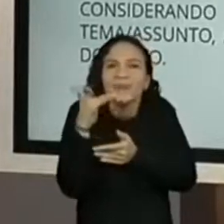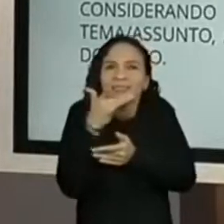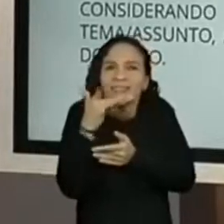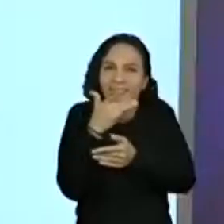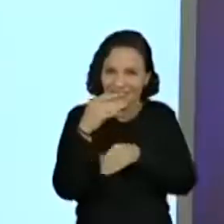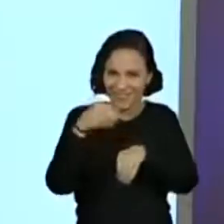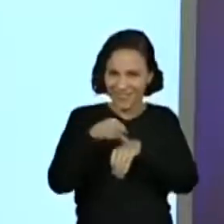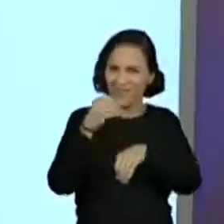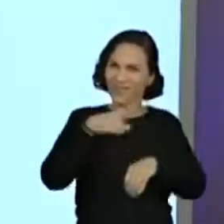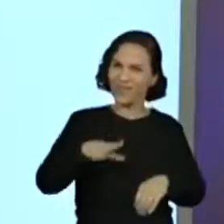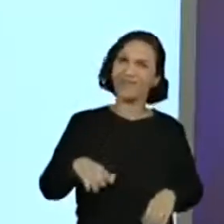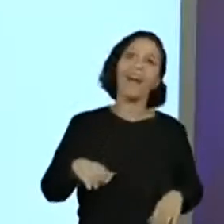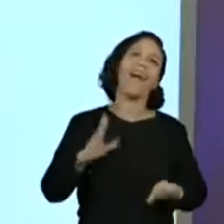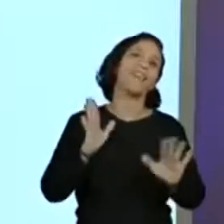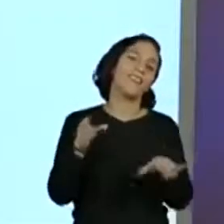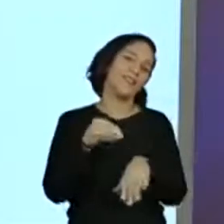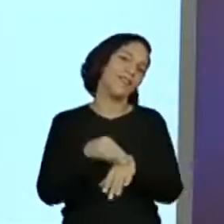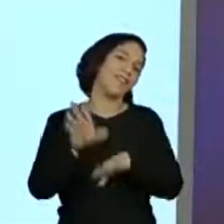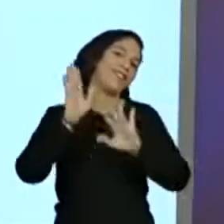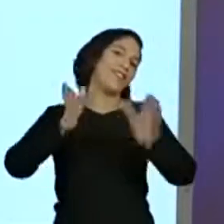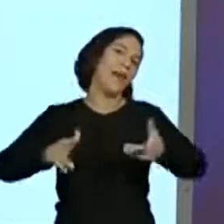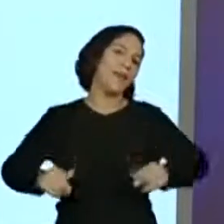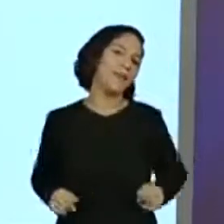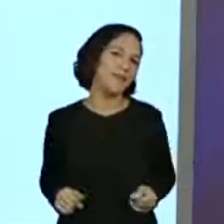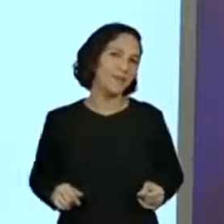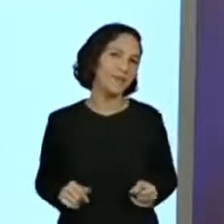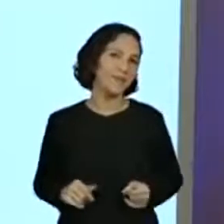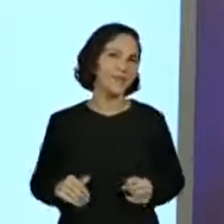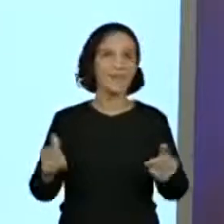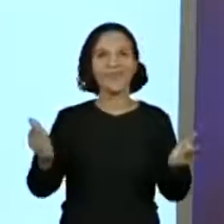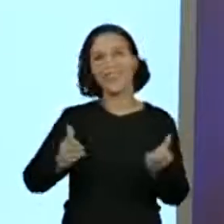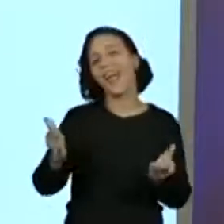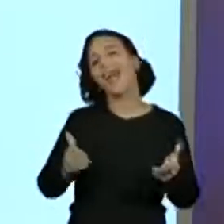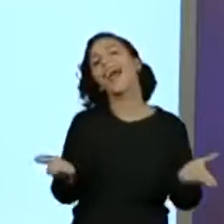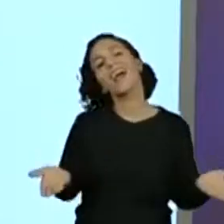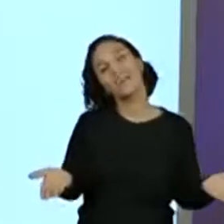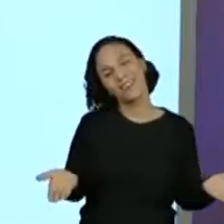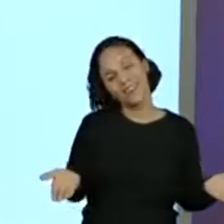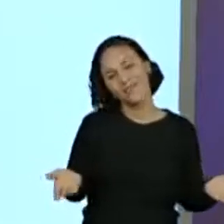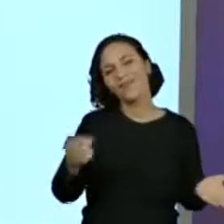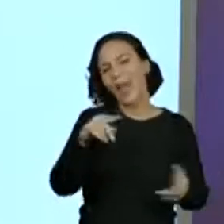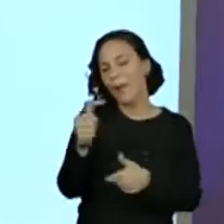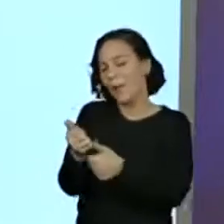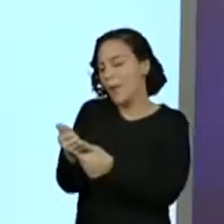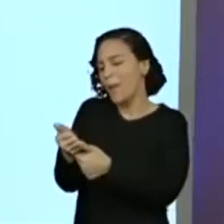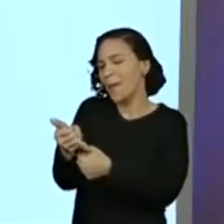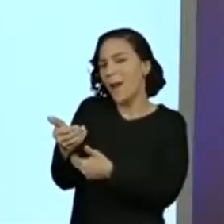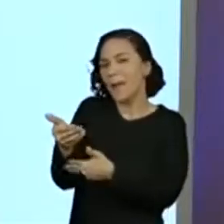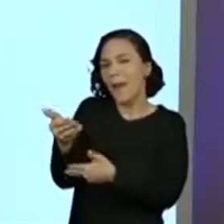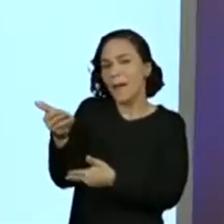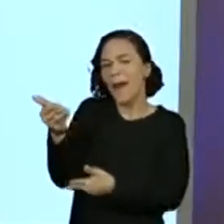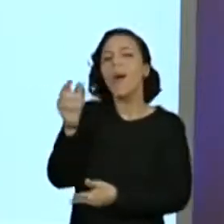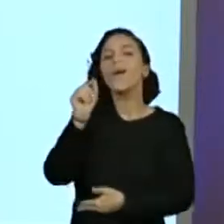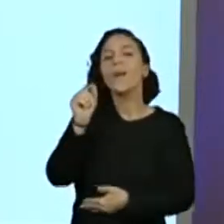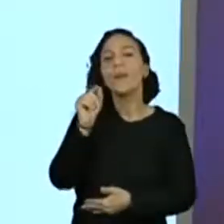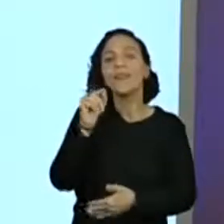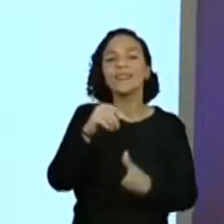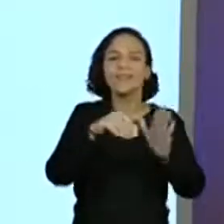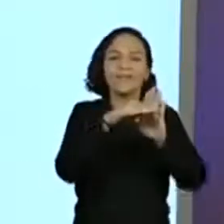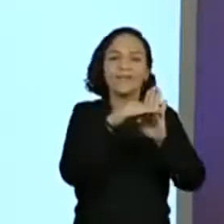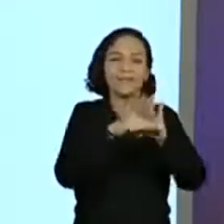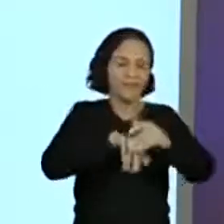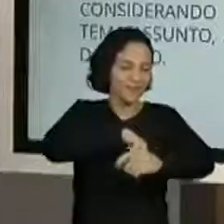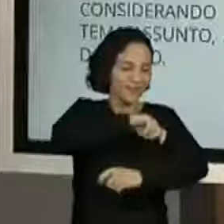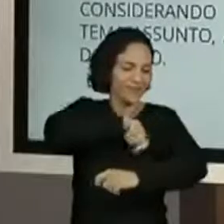é uma boa pista. Já deu a dica, professores? Ó, agora não tem mais erro. Todos estão colocando que hoje nós vamos trabalhar uma